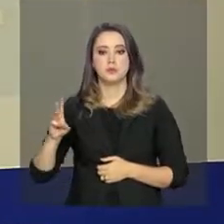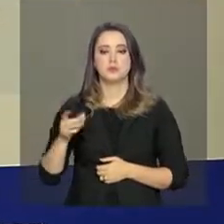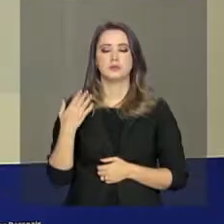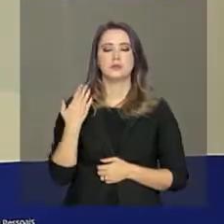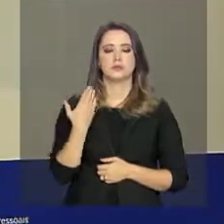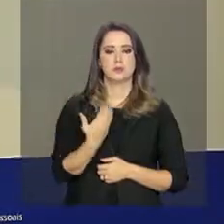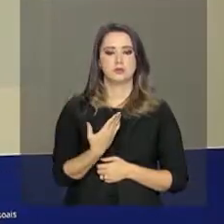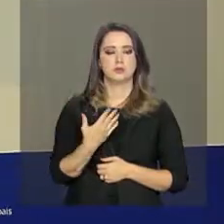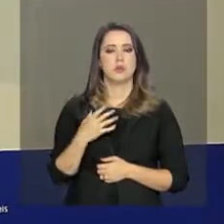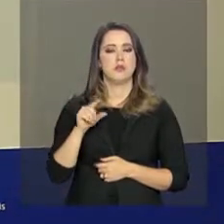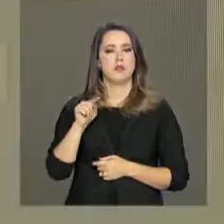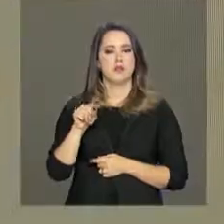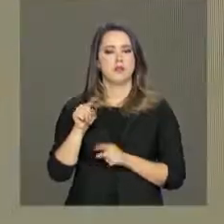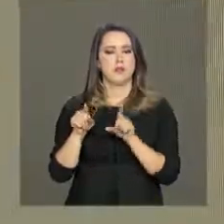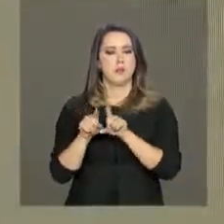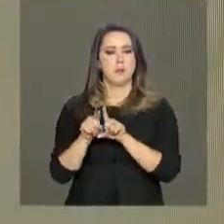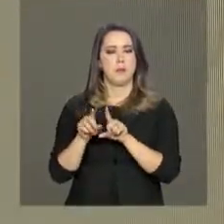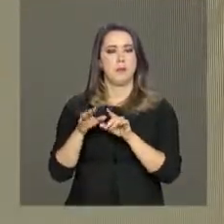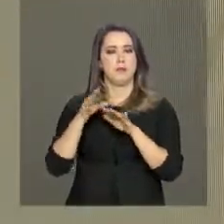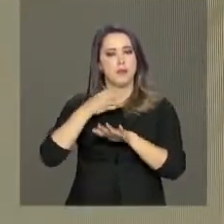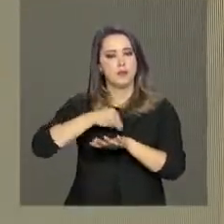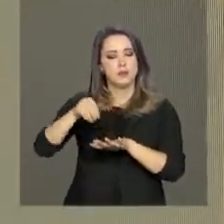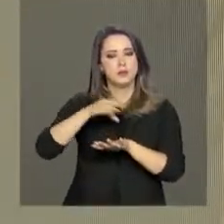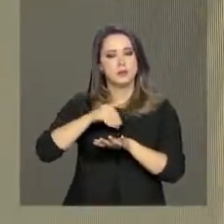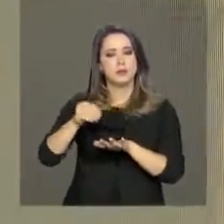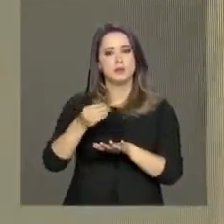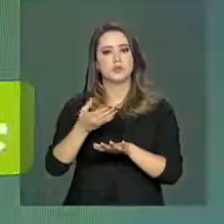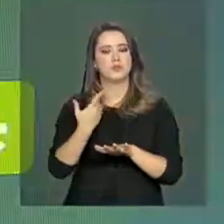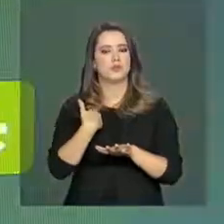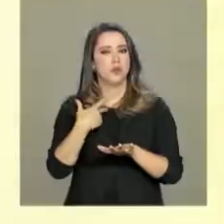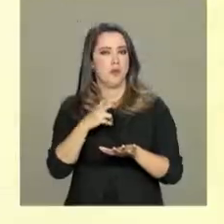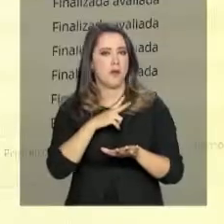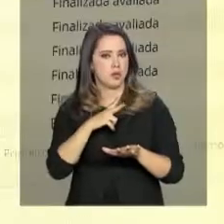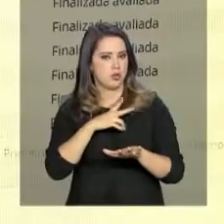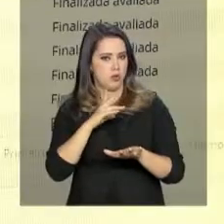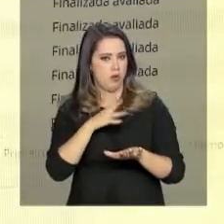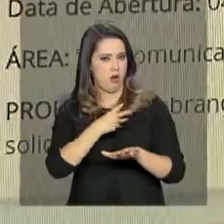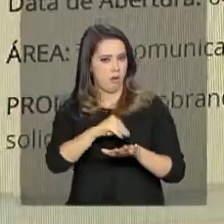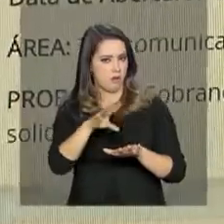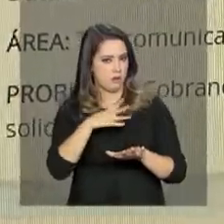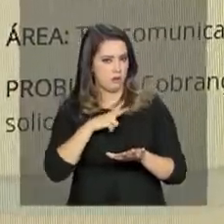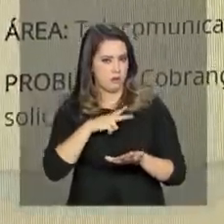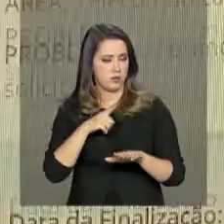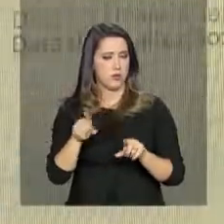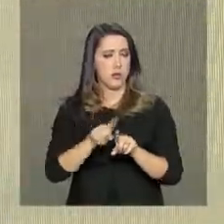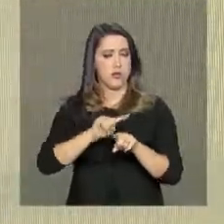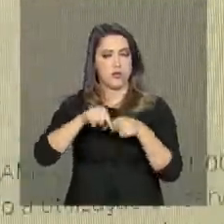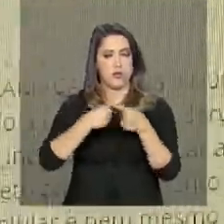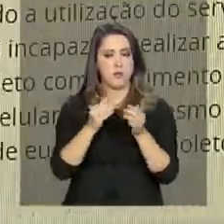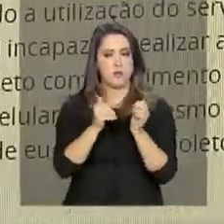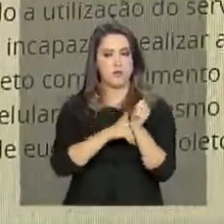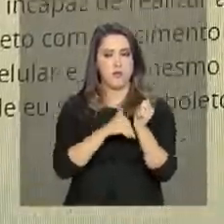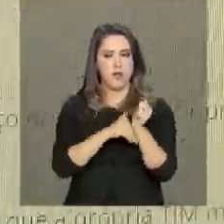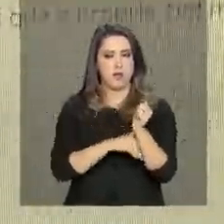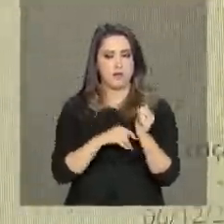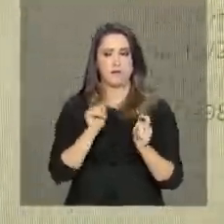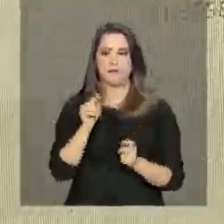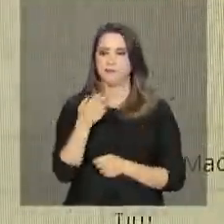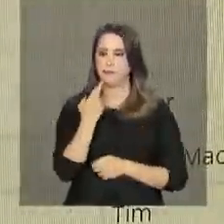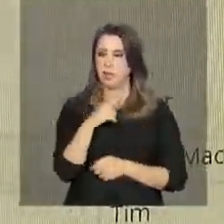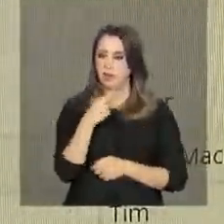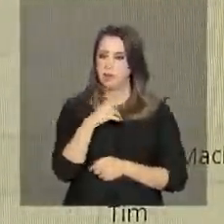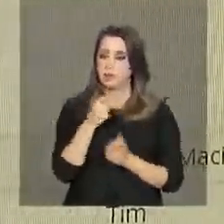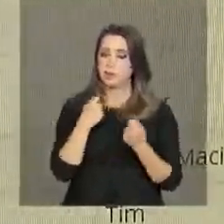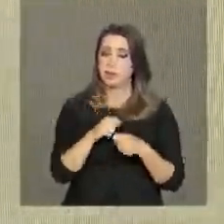.gov.br, informar dados pessoais e criar uma senha. Para registrar a reclamação, é